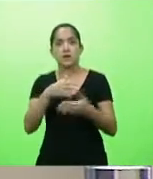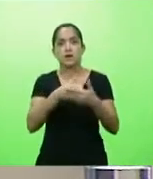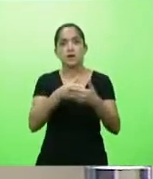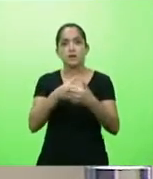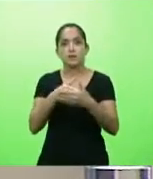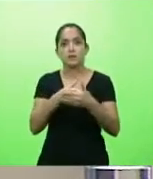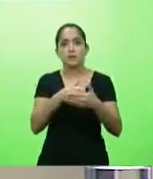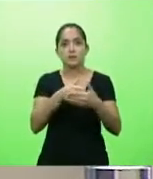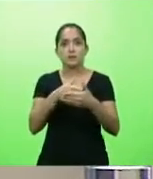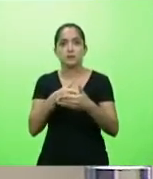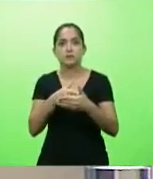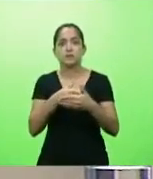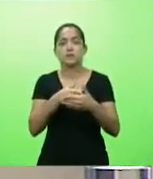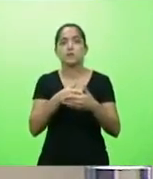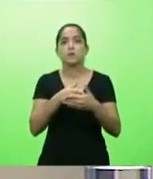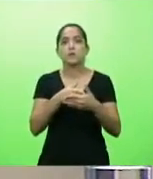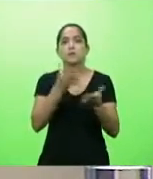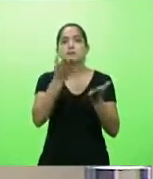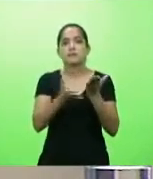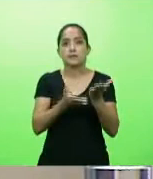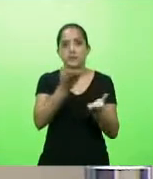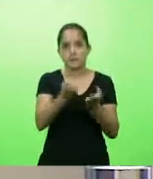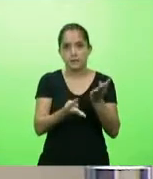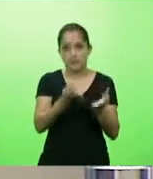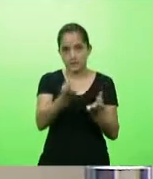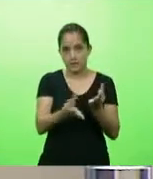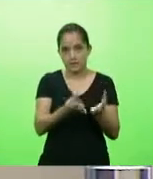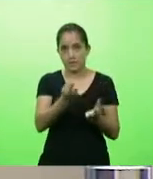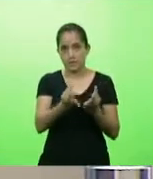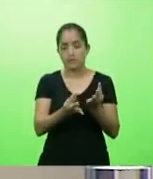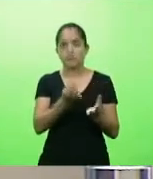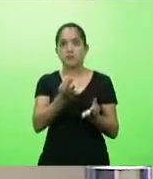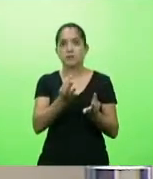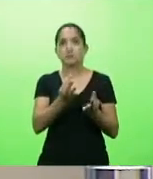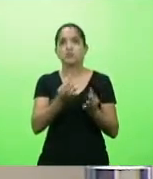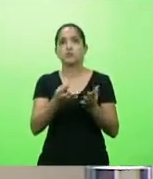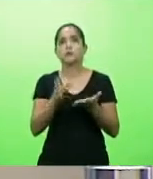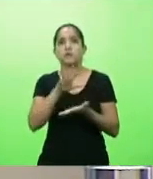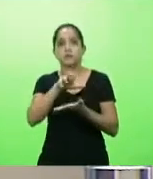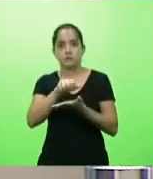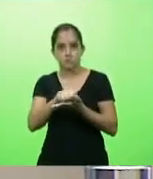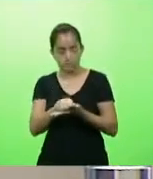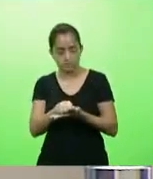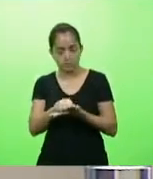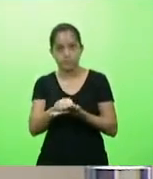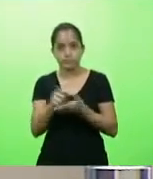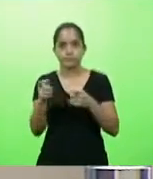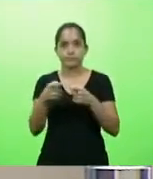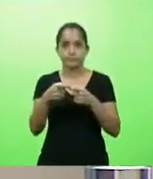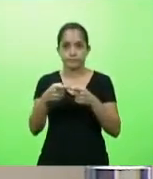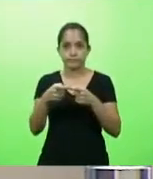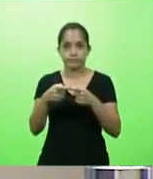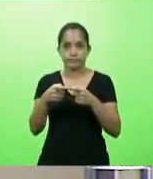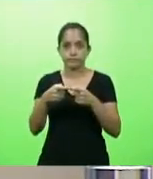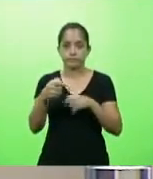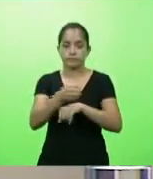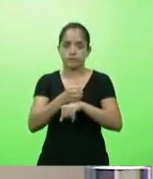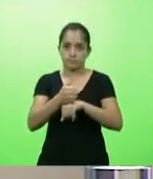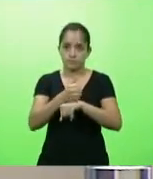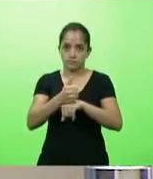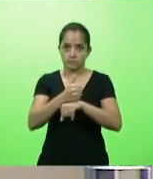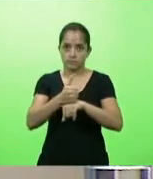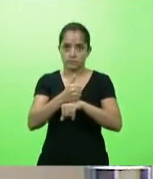tratamentos prescritos por profissionais médicos regularmente inscritos no órgão regulamentador da profissão e